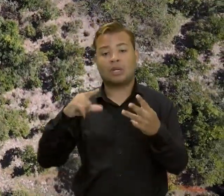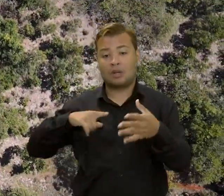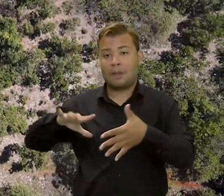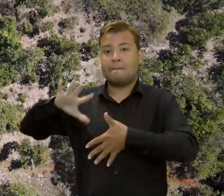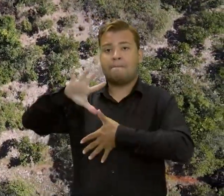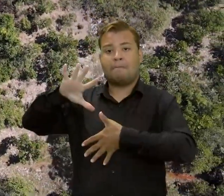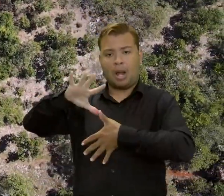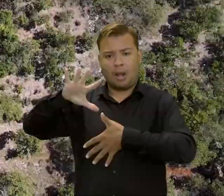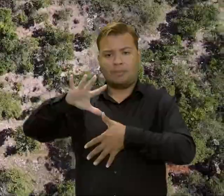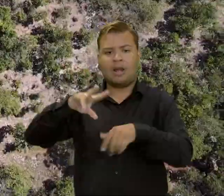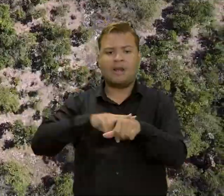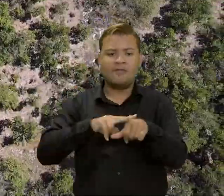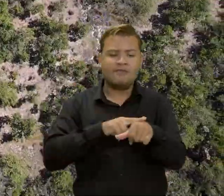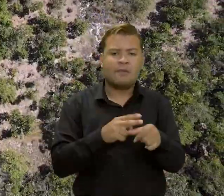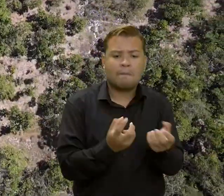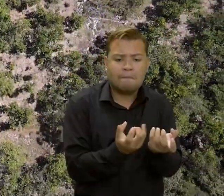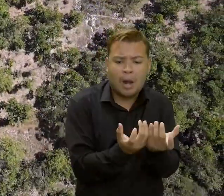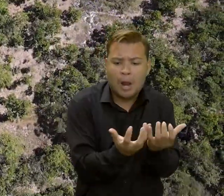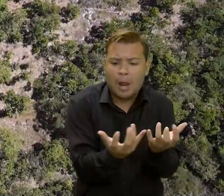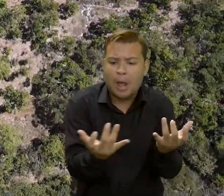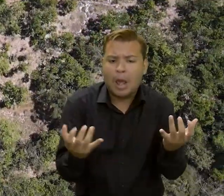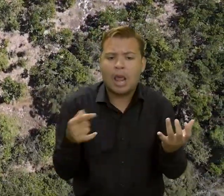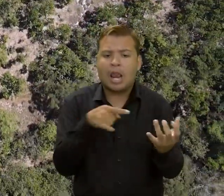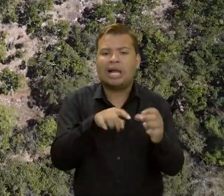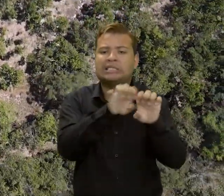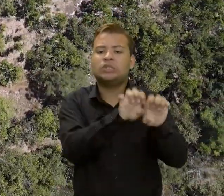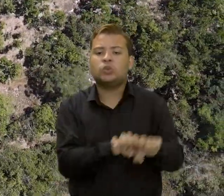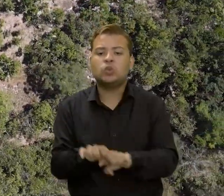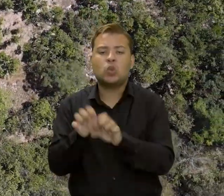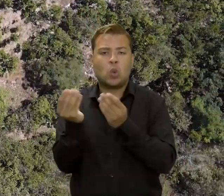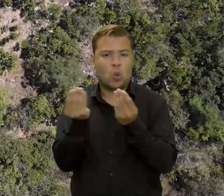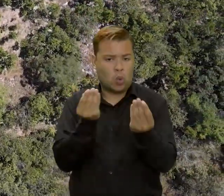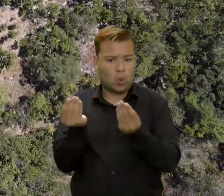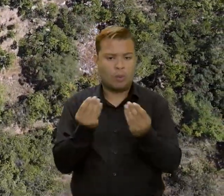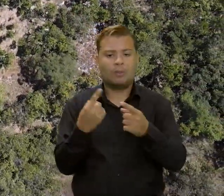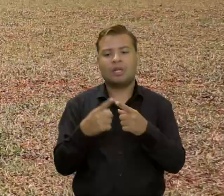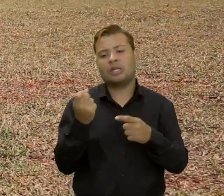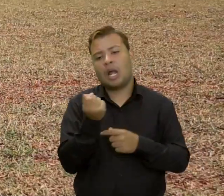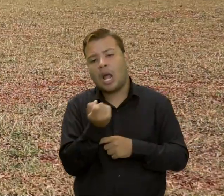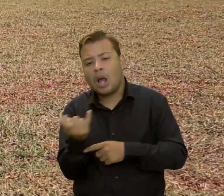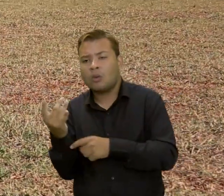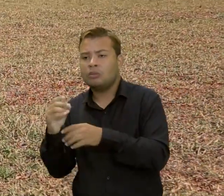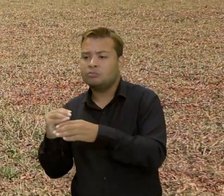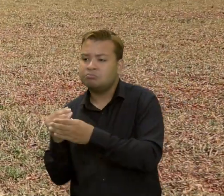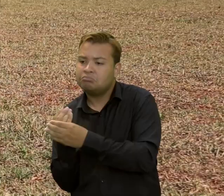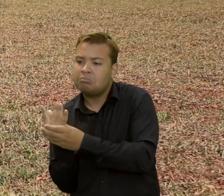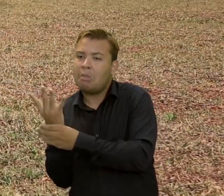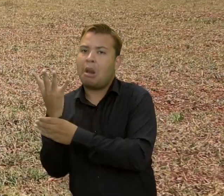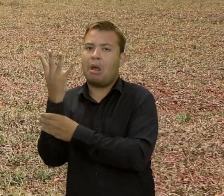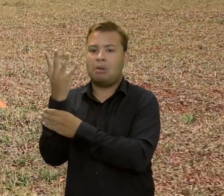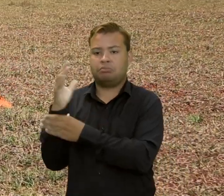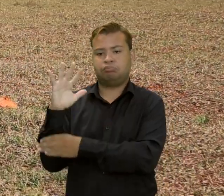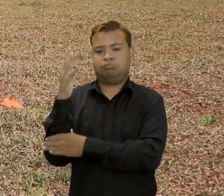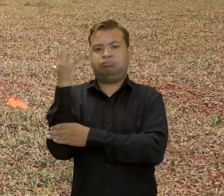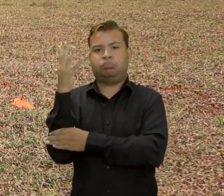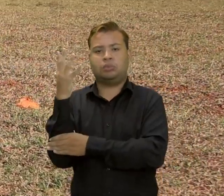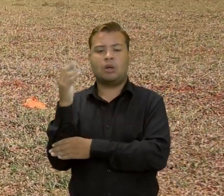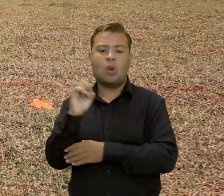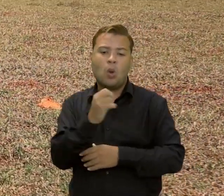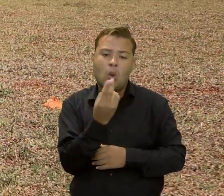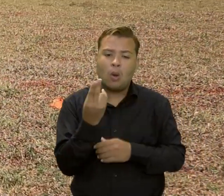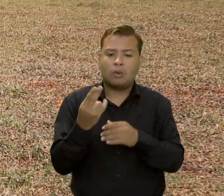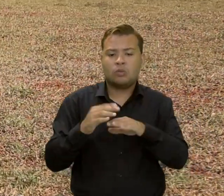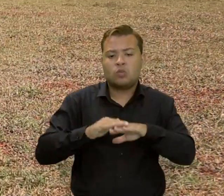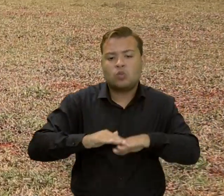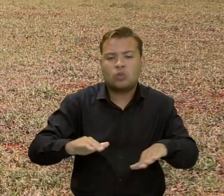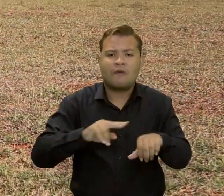de estrutura da vegetação, que a gente vai tentar separar as pastagens que são mais arbustivas ou que tem cobertura de árvores